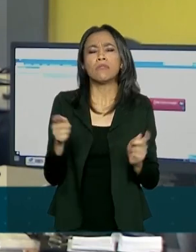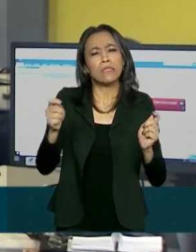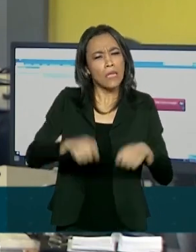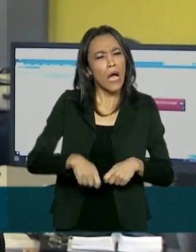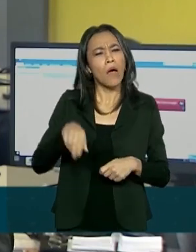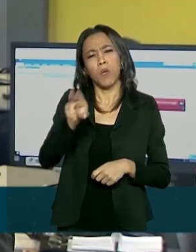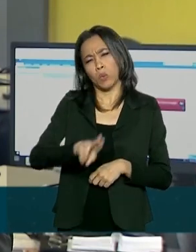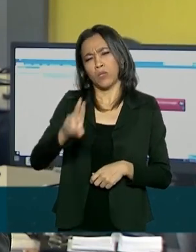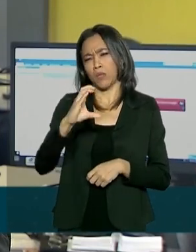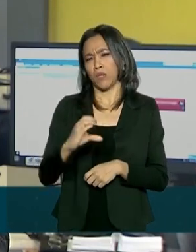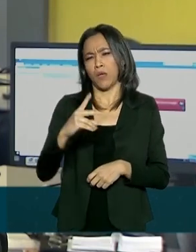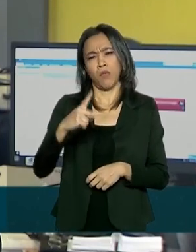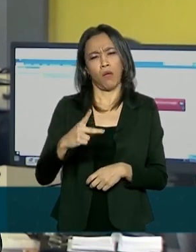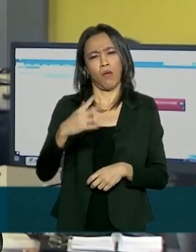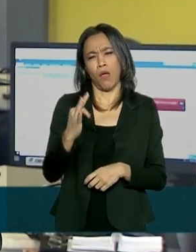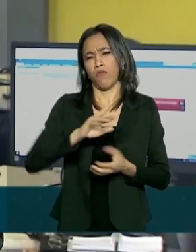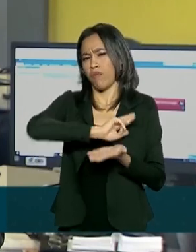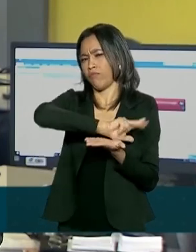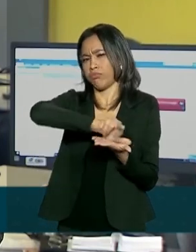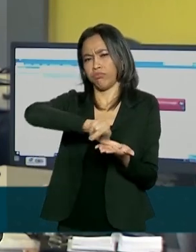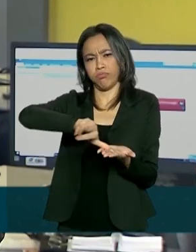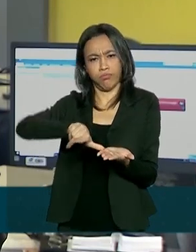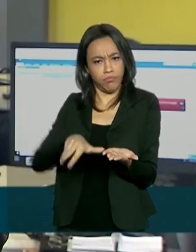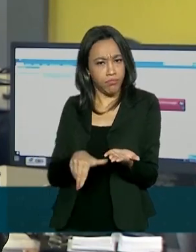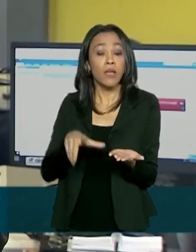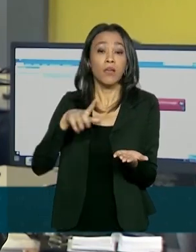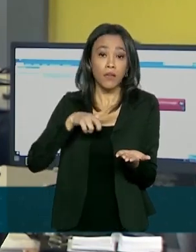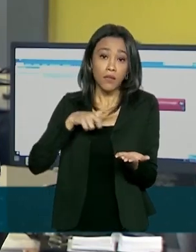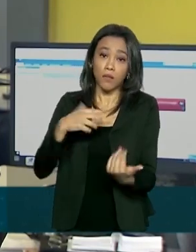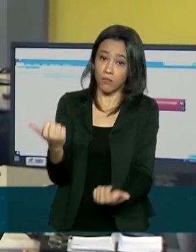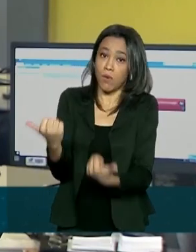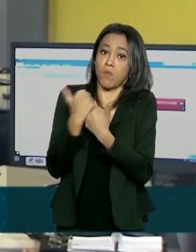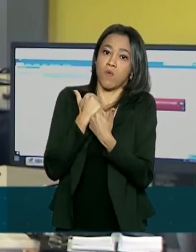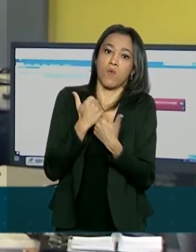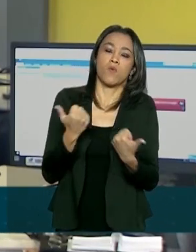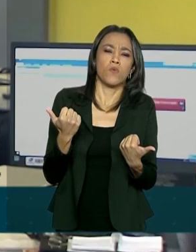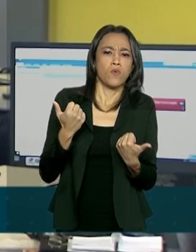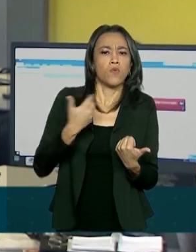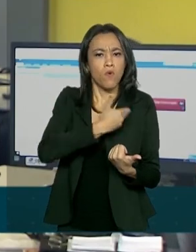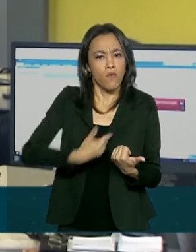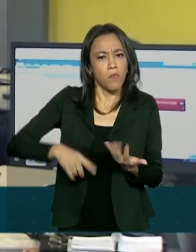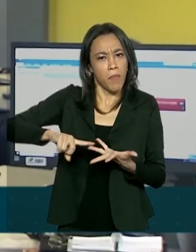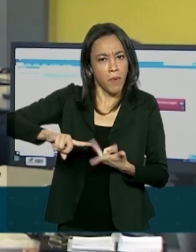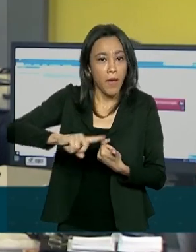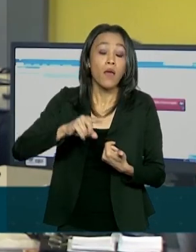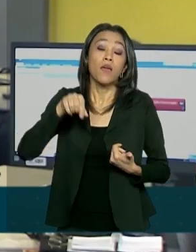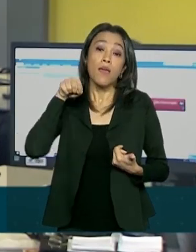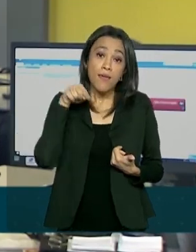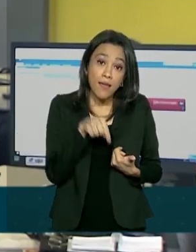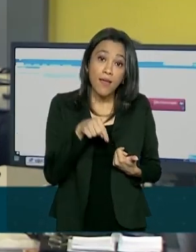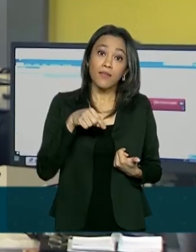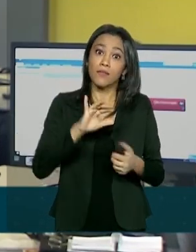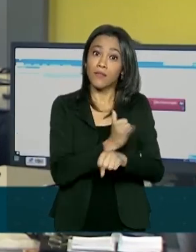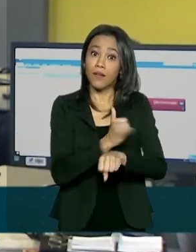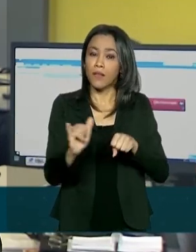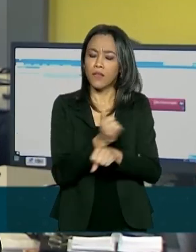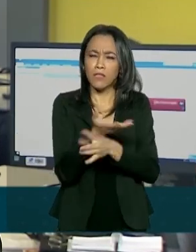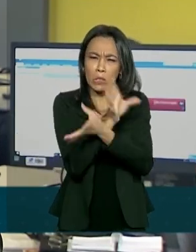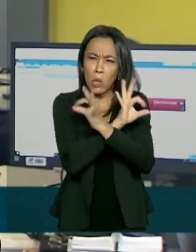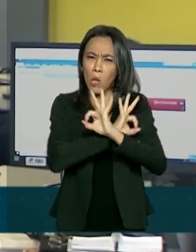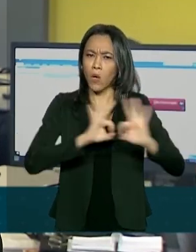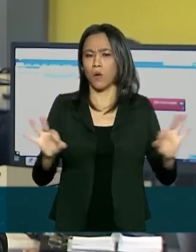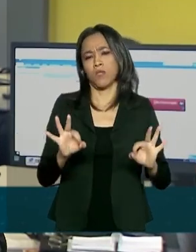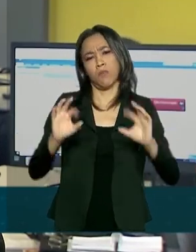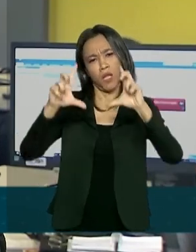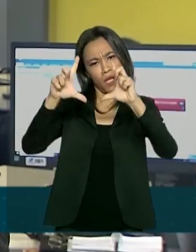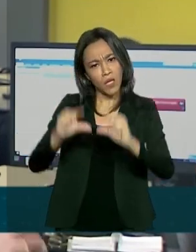exercer suas obrigações e direitos e obter benefícios. E é sempre bom lembrar que essa ferramenta digital vai ser muito útil para reduzir